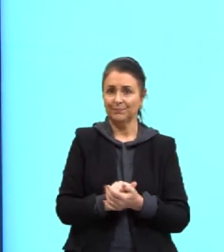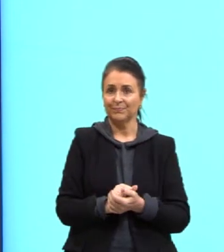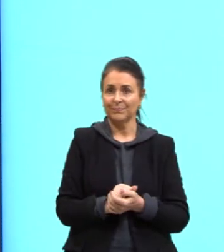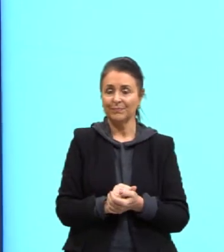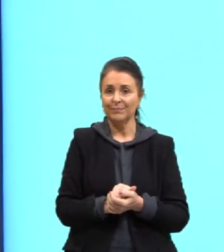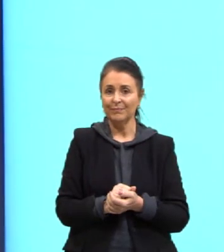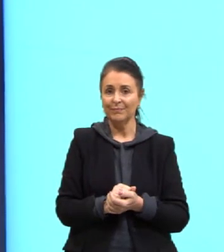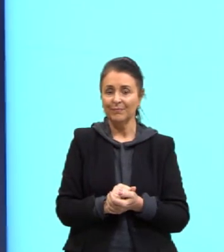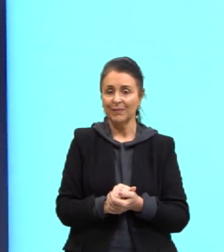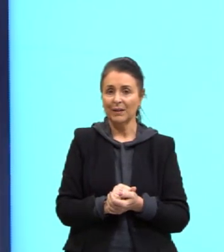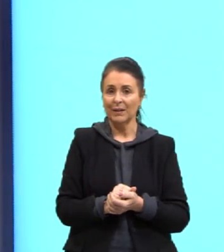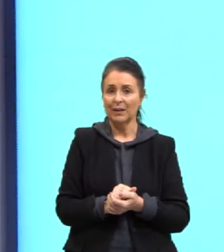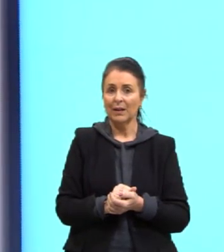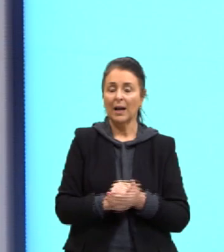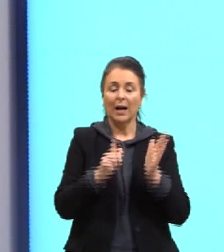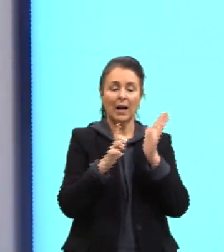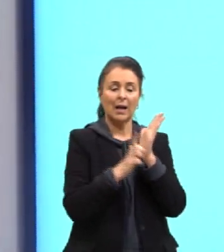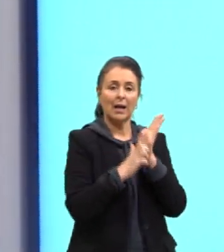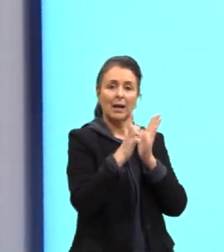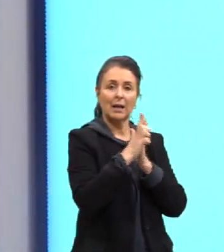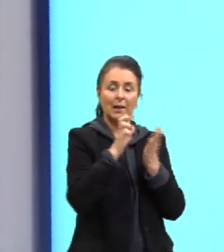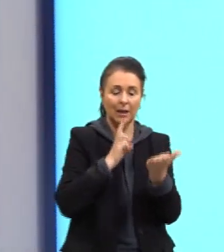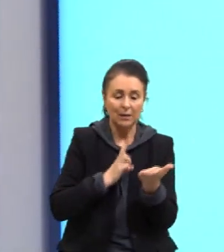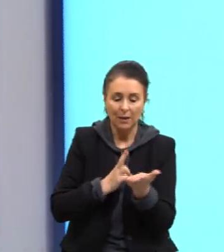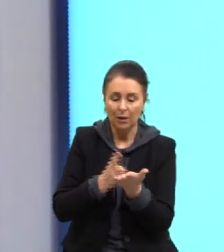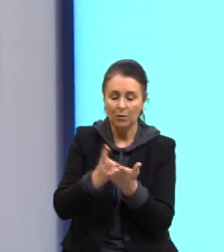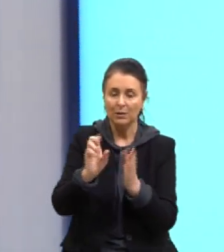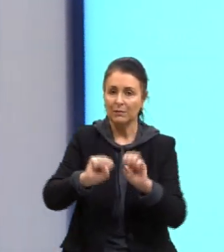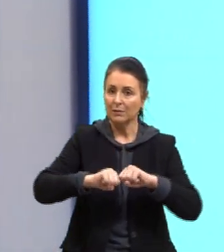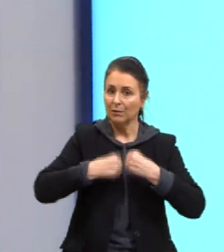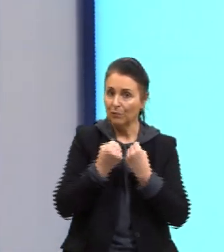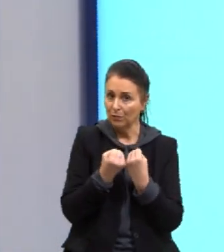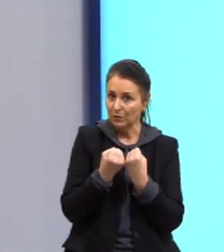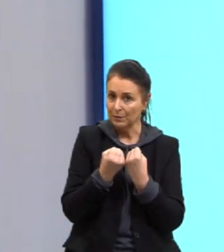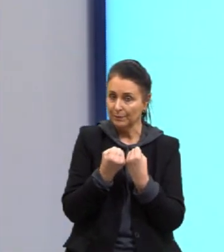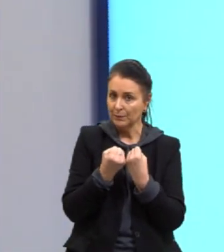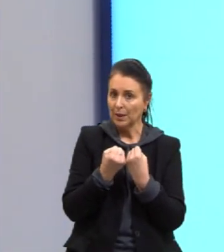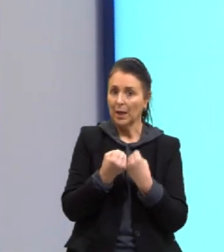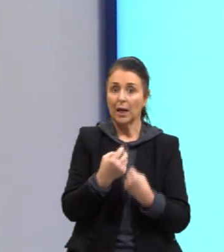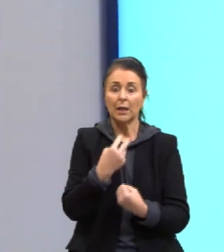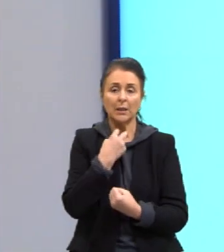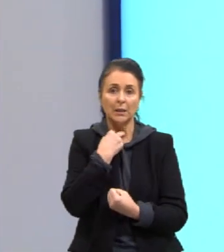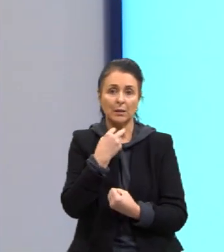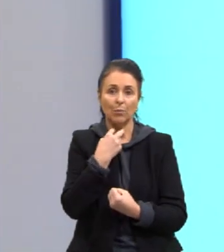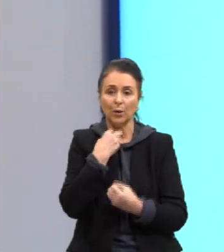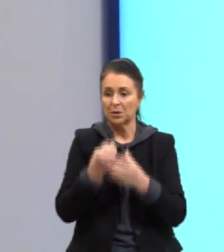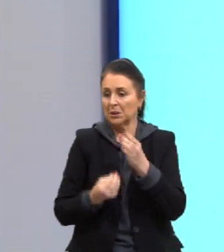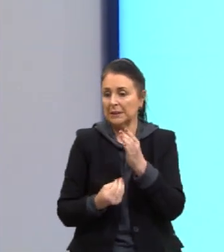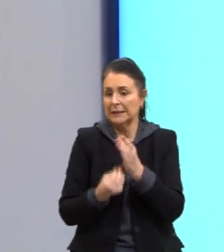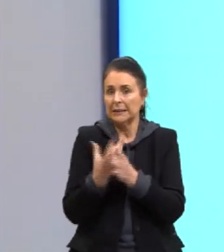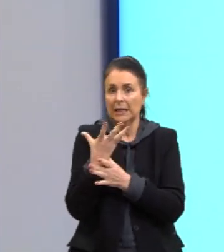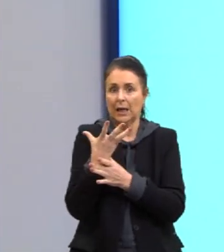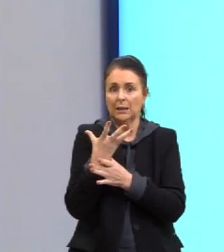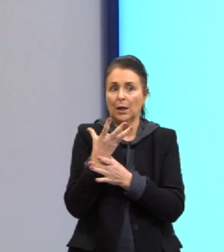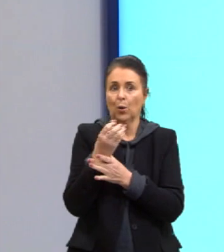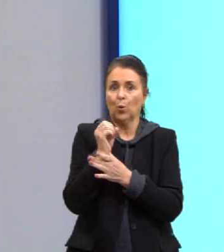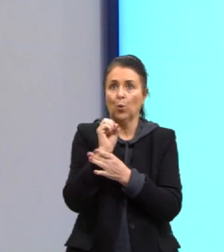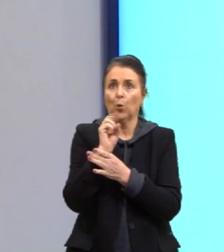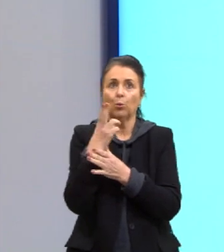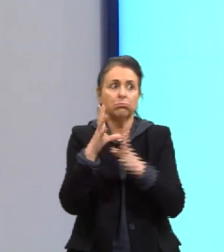Vamos lá, então. Lei da conservação de energia. A energia não pode ser criada ou destruída.